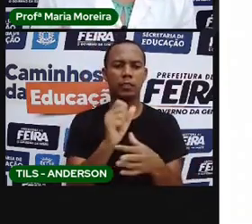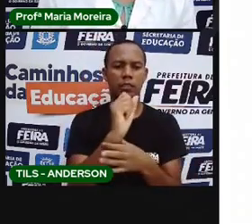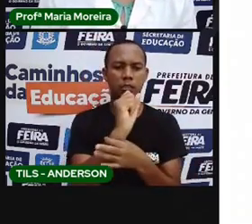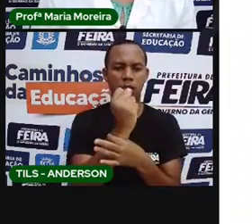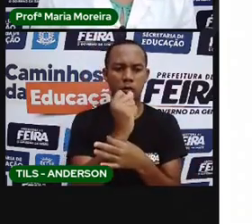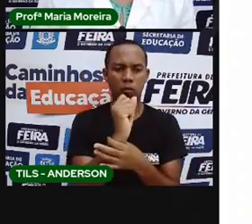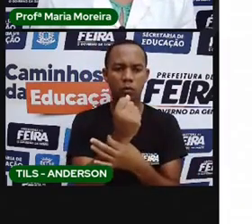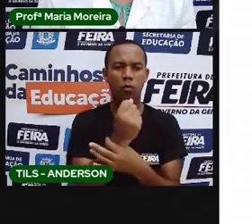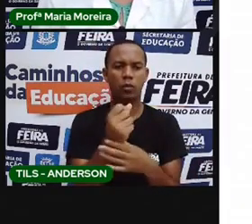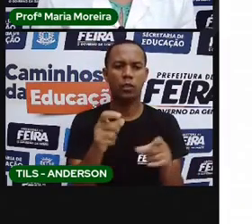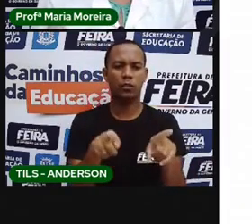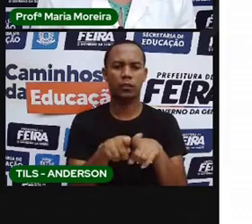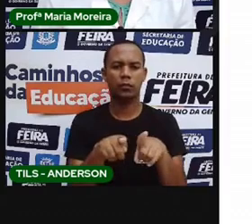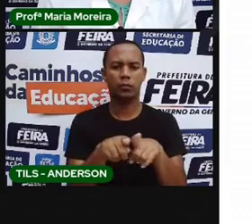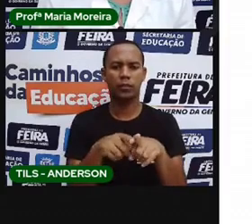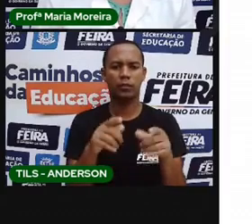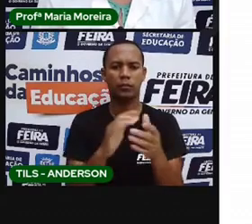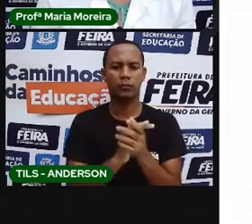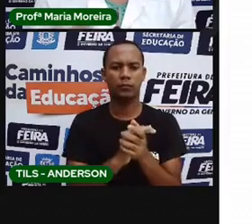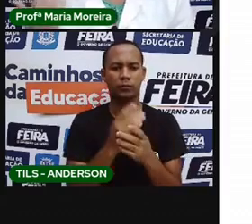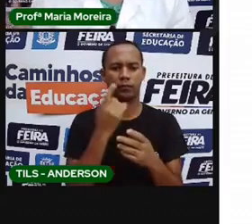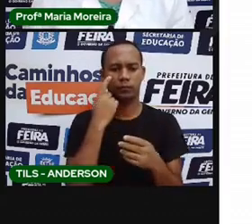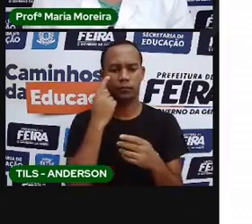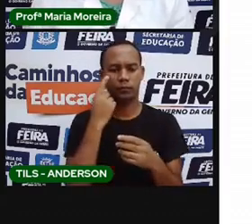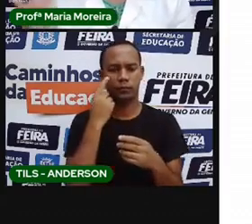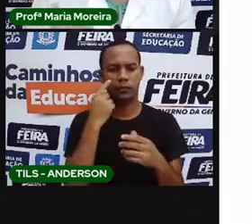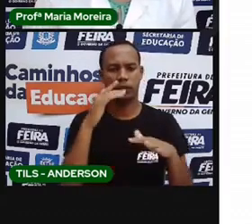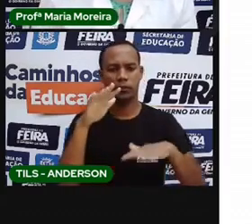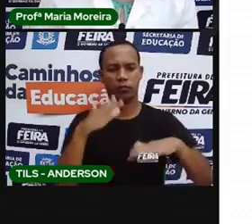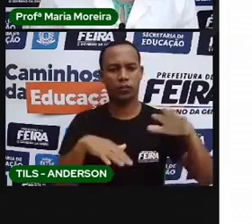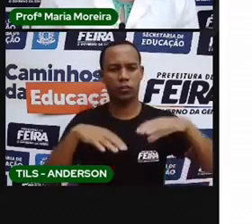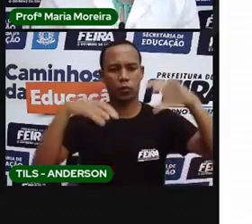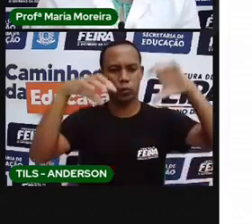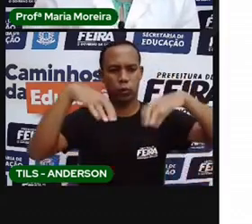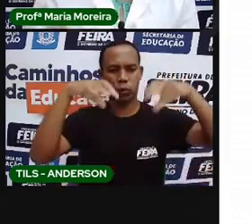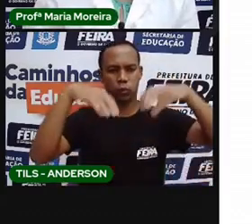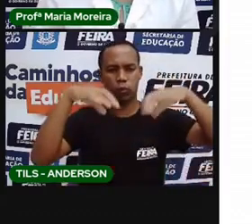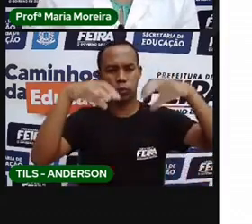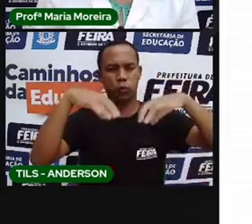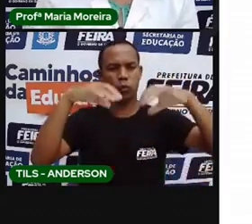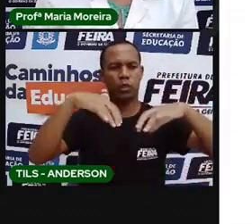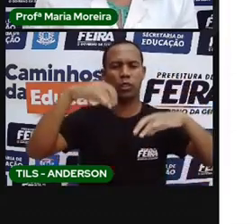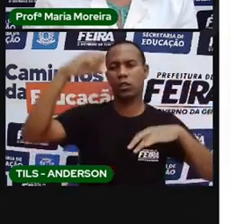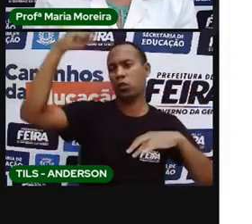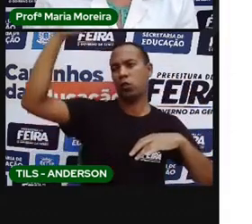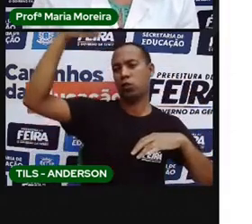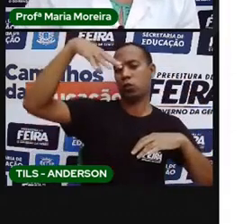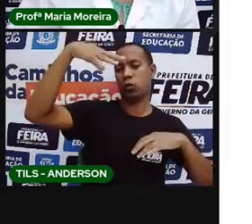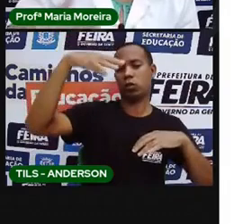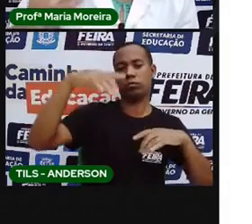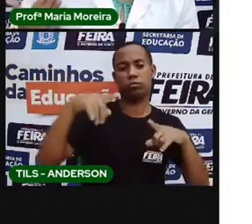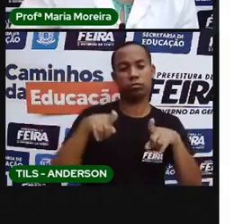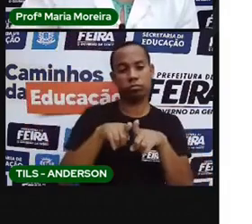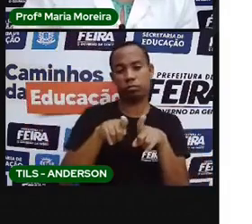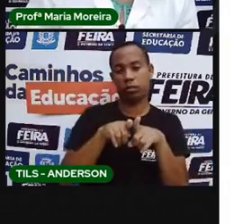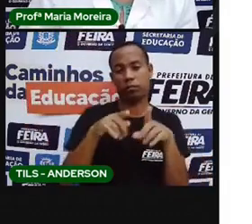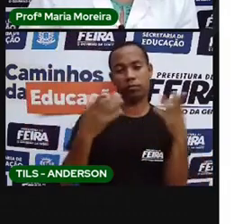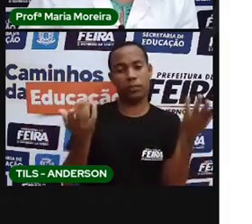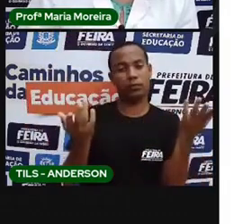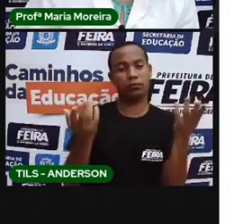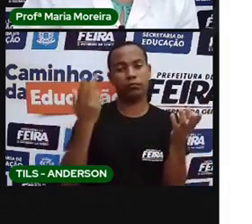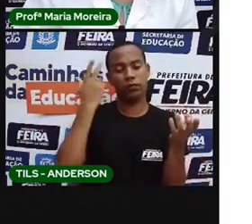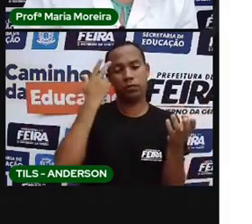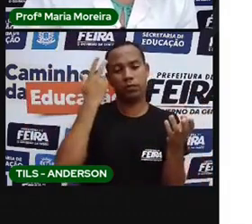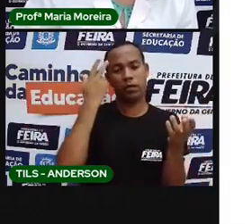Ele falou de variação climática. O seria essa variação climática? A chuva, o sol. Então, se eu estou em uma região onde não chove